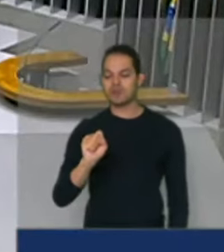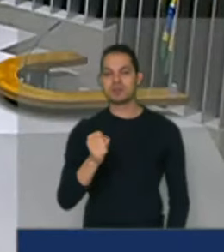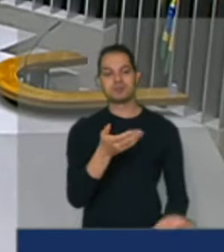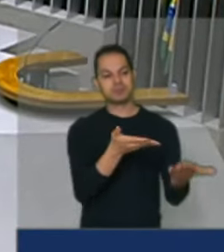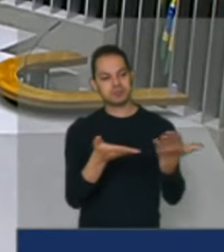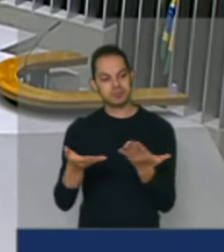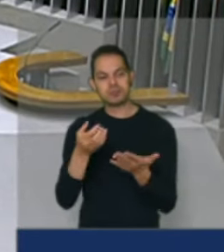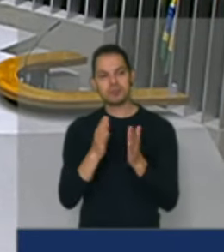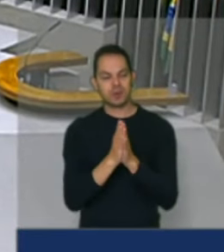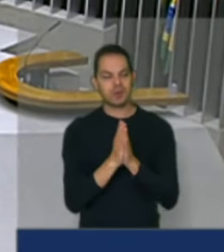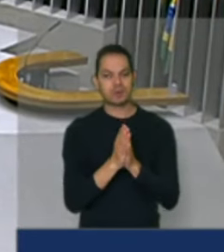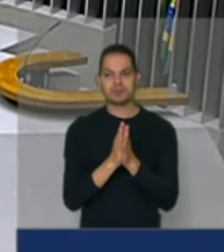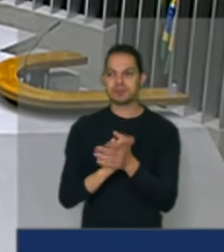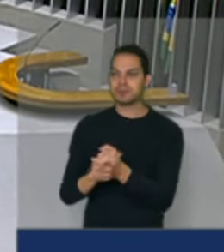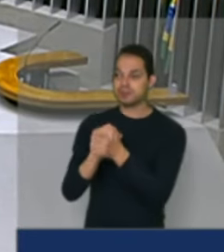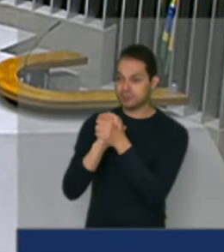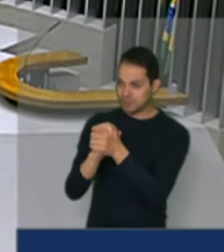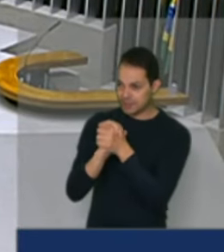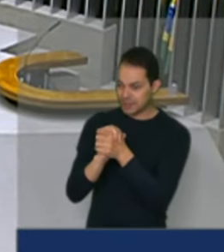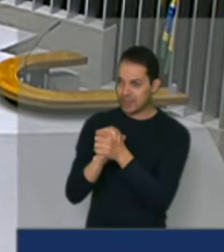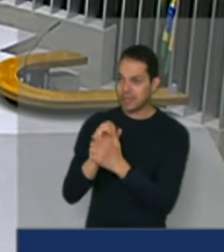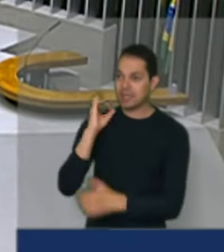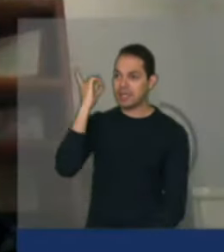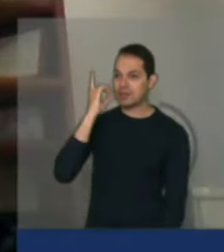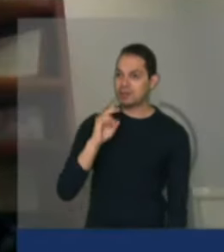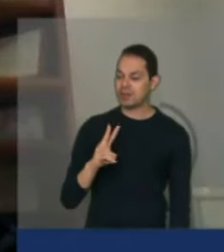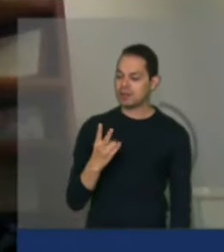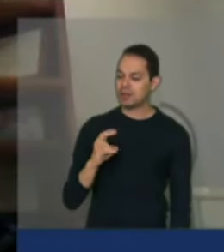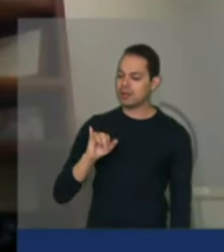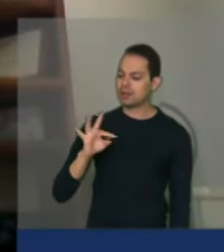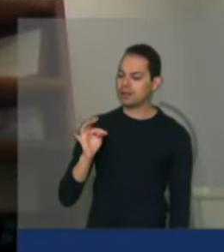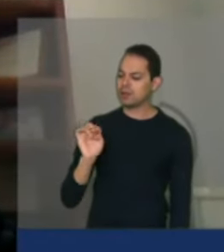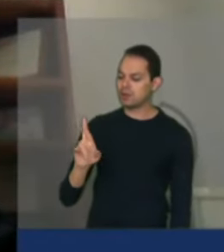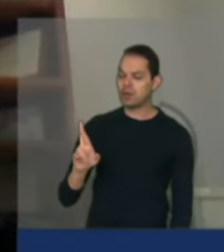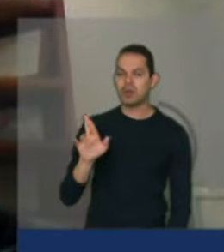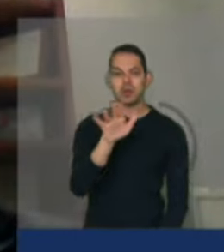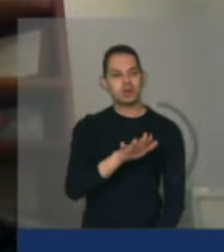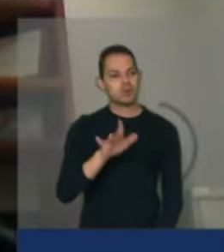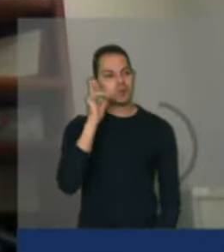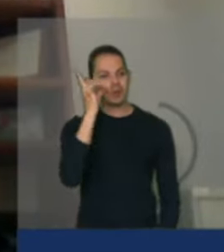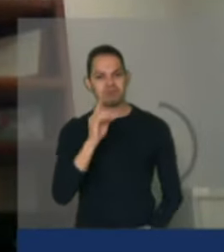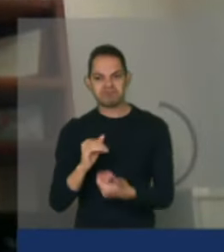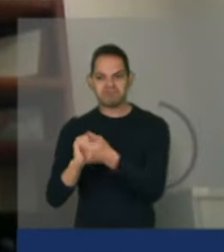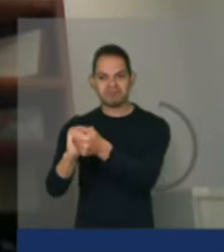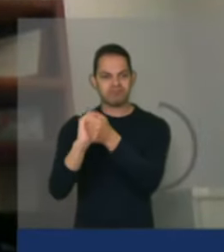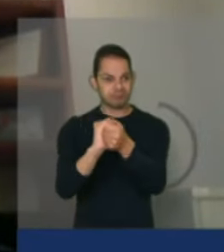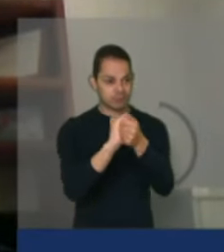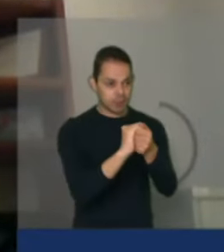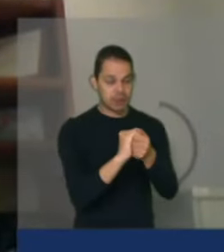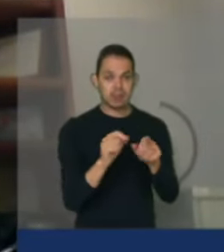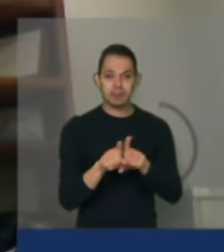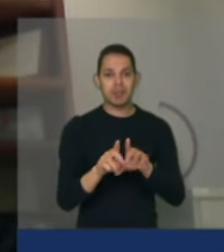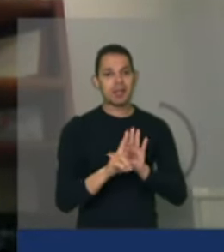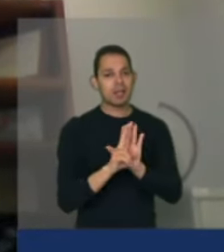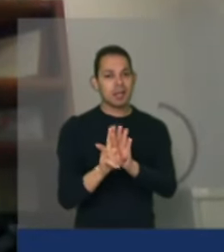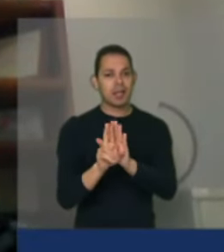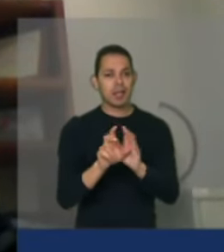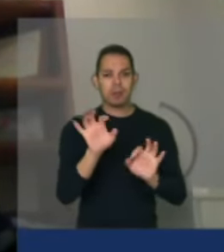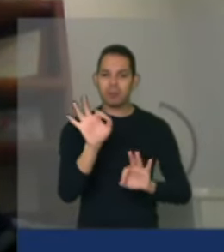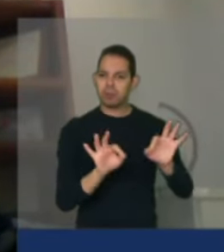Saudação, deputado Heitor, a todos os demais deputados e representantes das organizações.